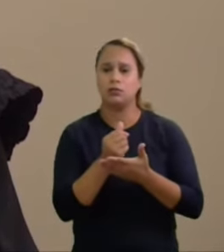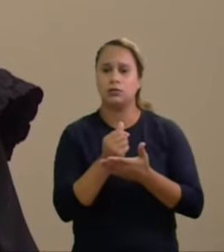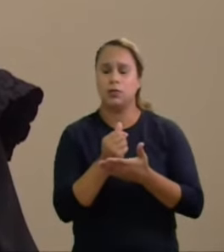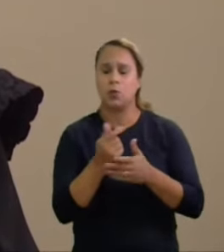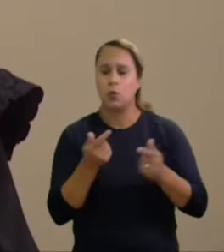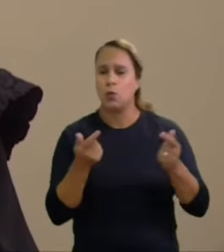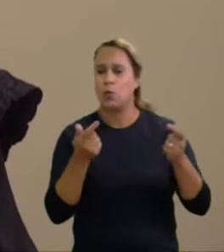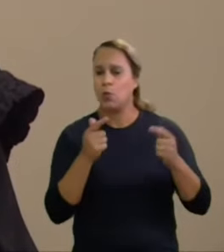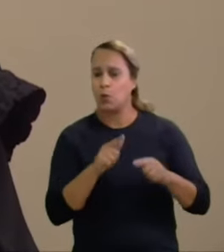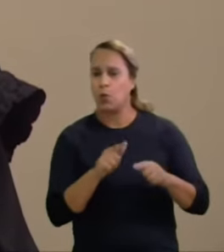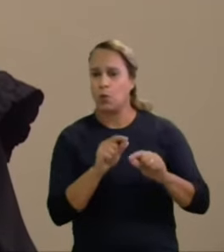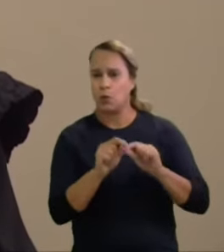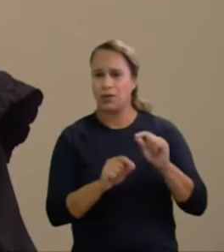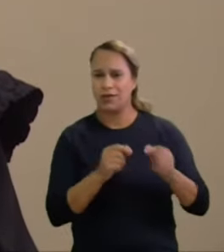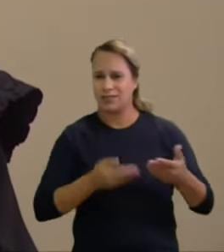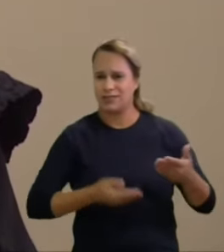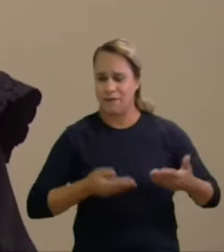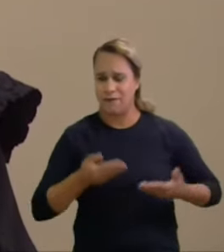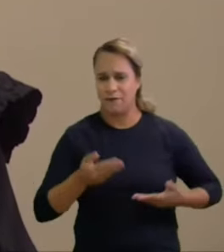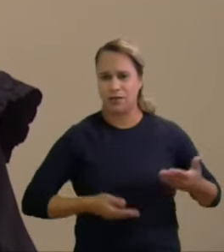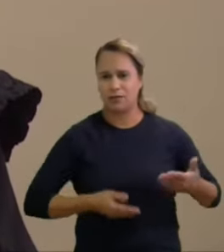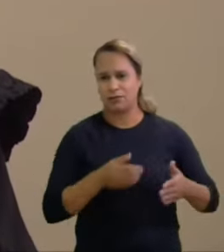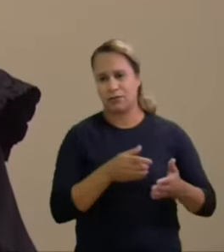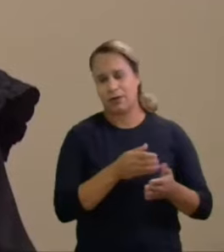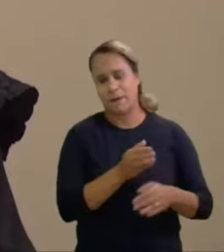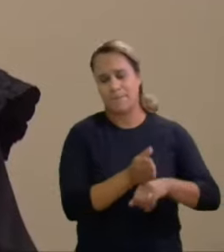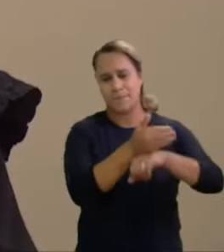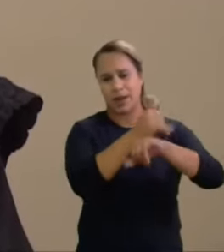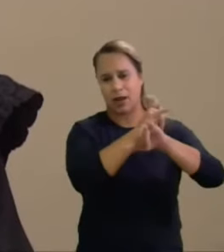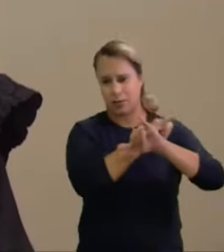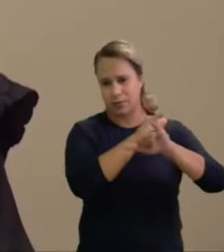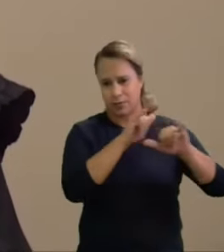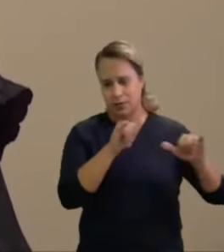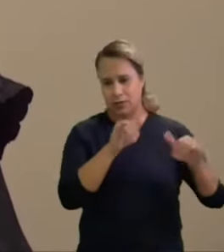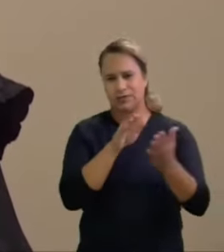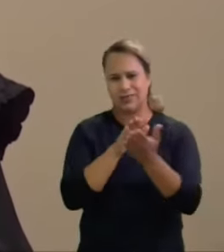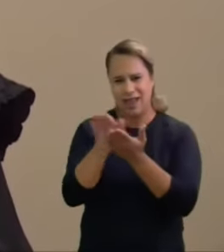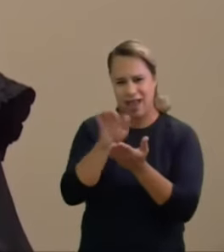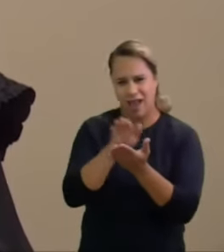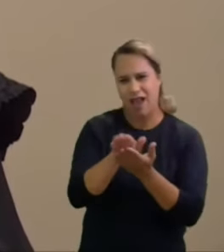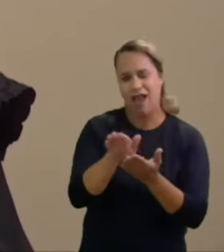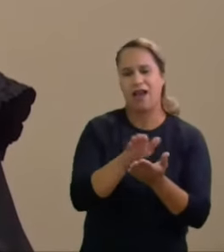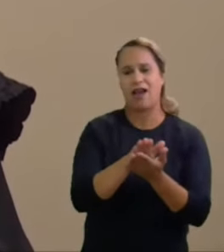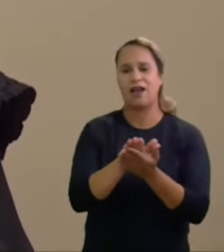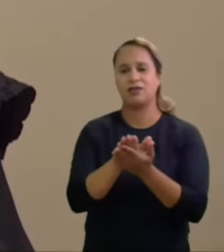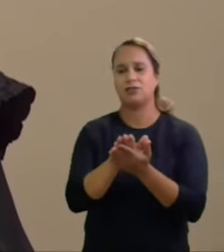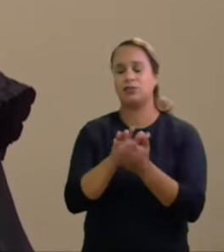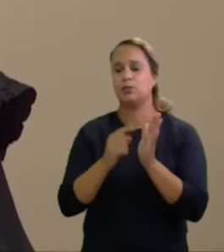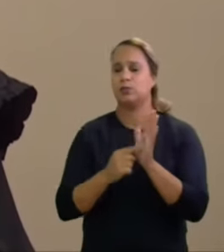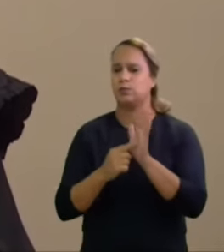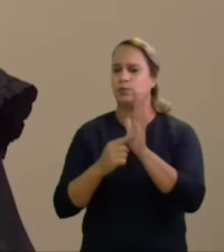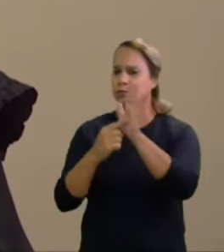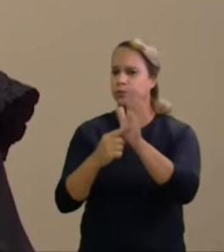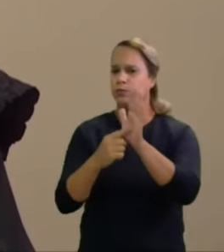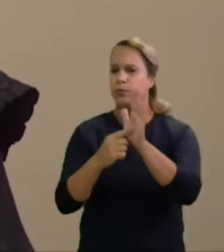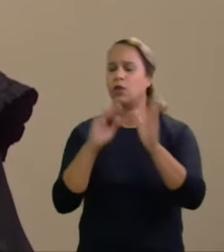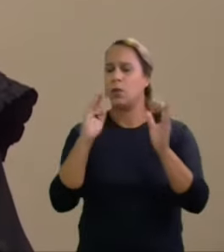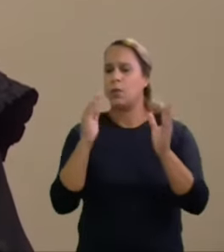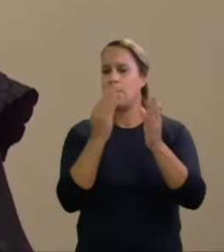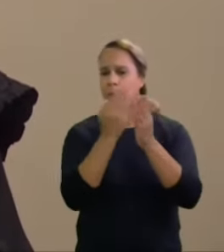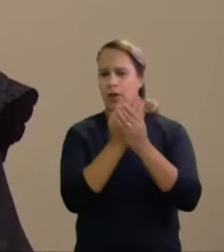pagamento dos serviços da pré-campanha os gastos sindicados nesses autos foram apresentados pelos